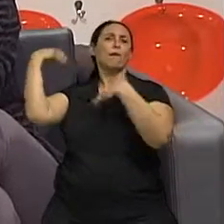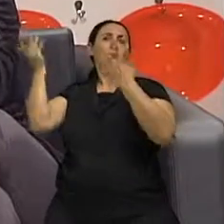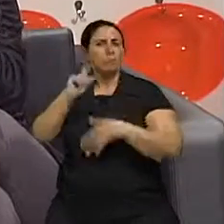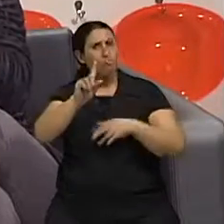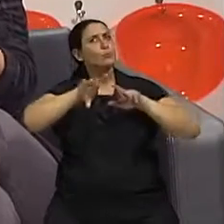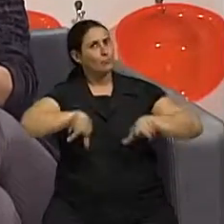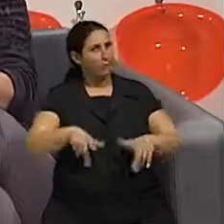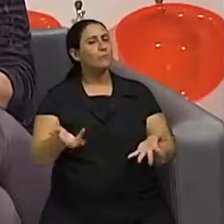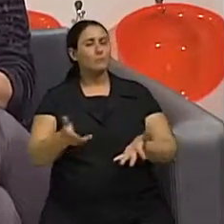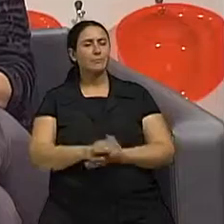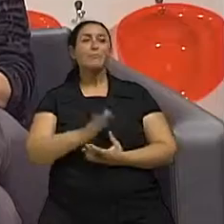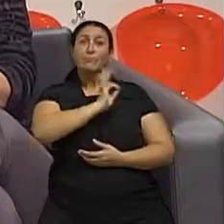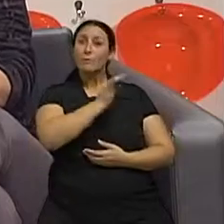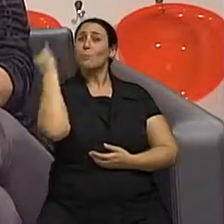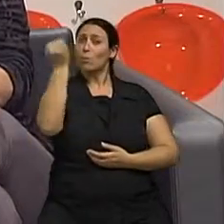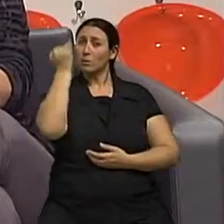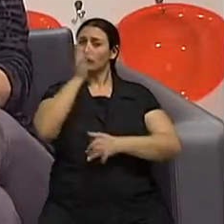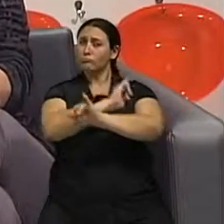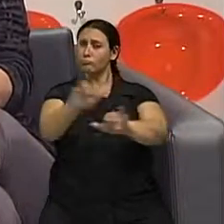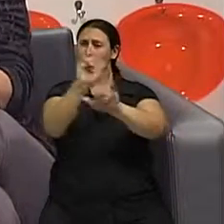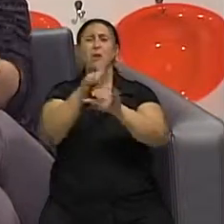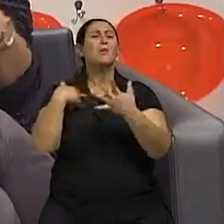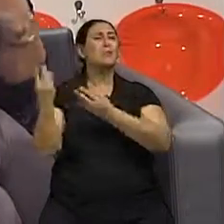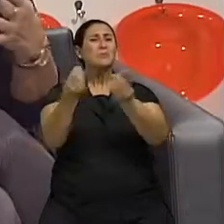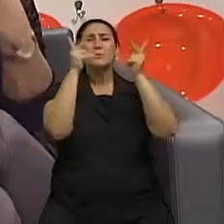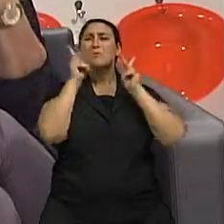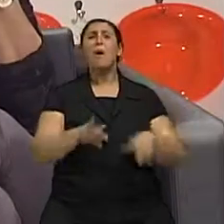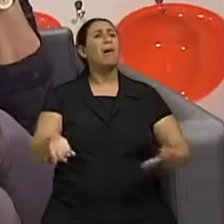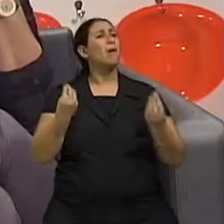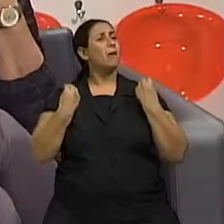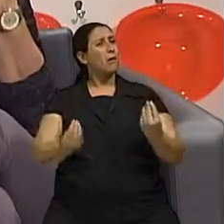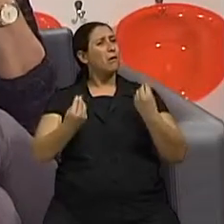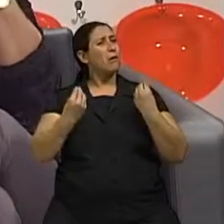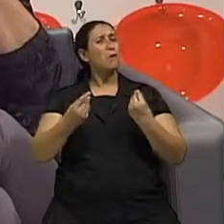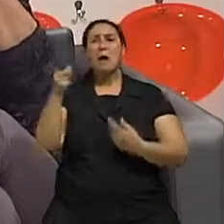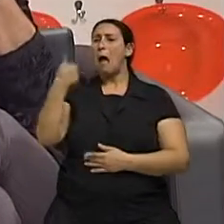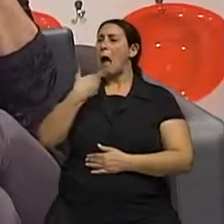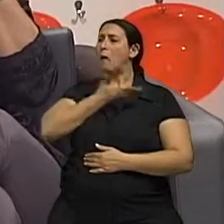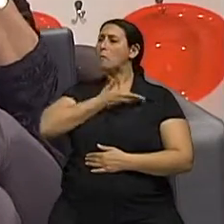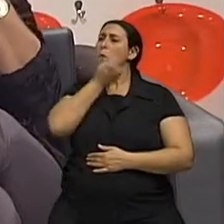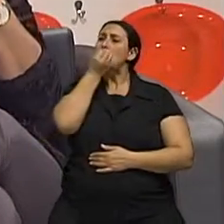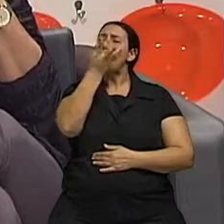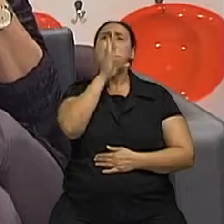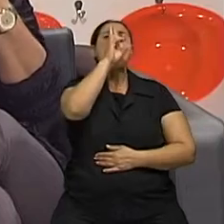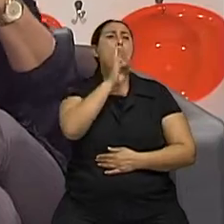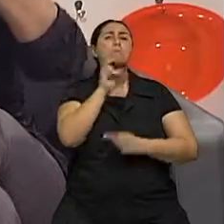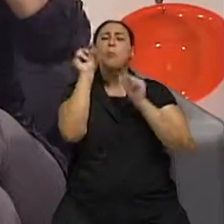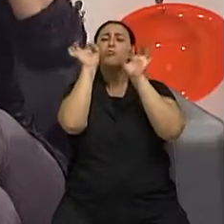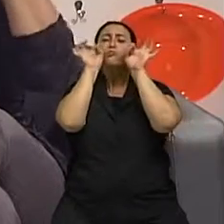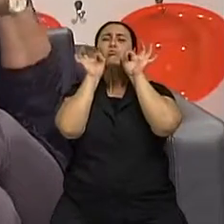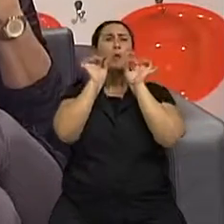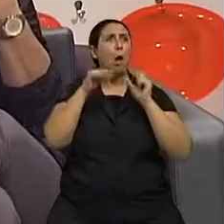colocando aqui é fundamental para vocês. Eu já ouvi gente se queixar, mas a da minha amiga não ficou tão roxa, ela só ficou um pouquinho roxa, depois amarelada.